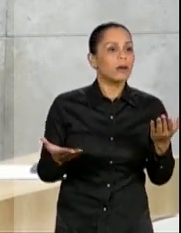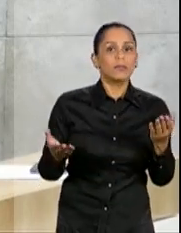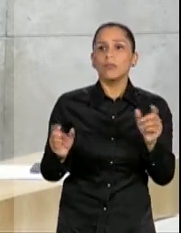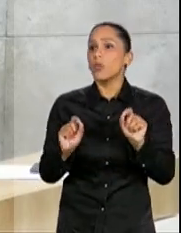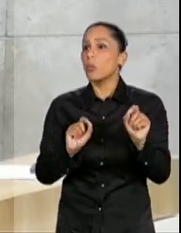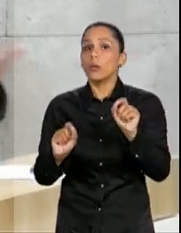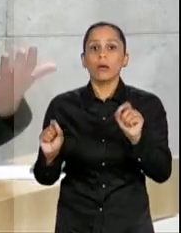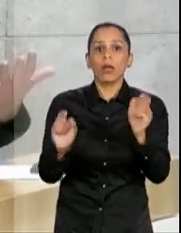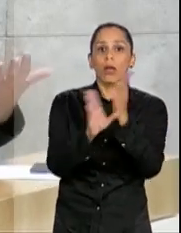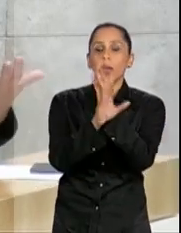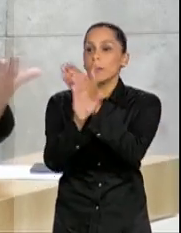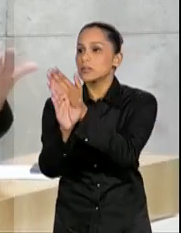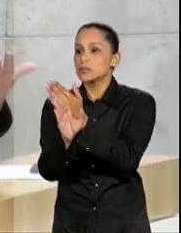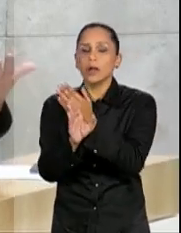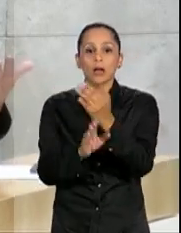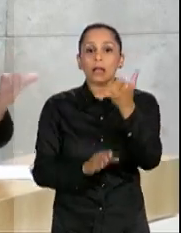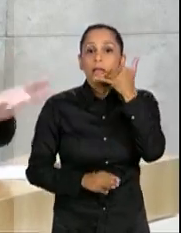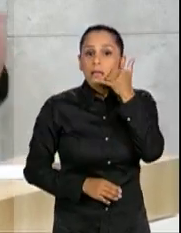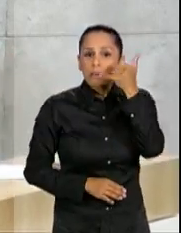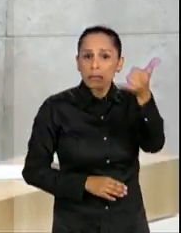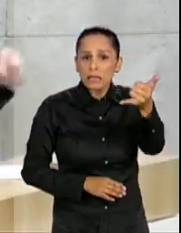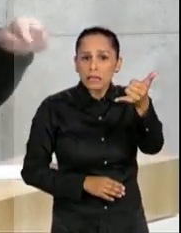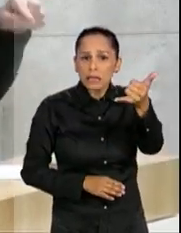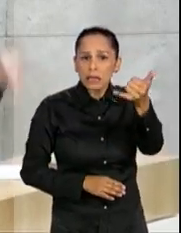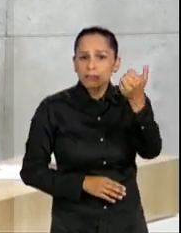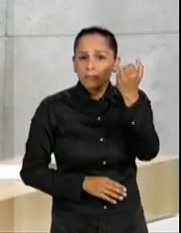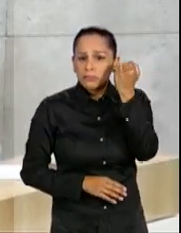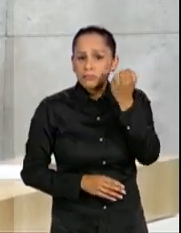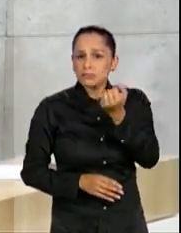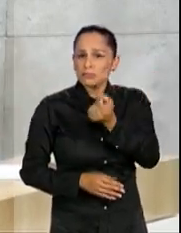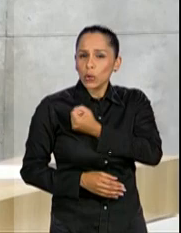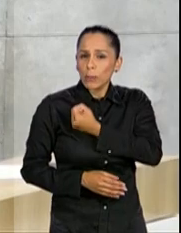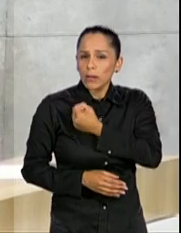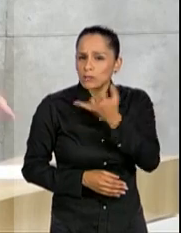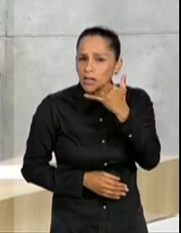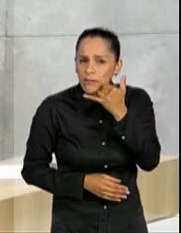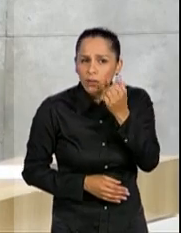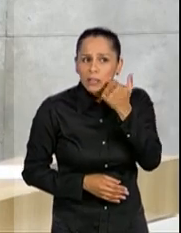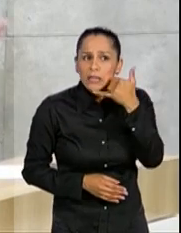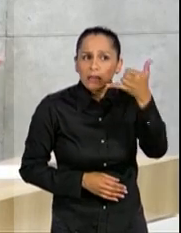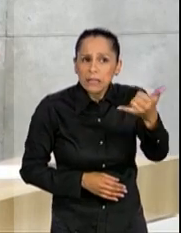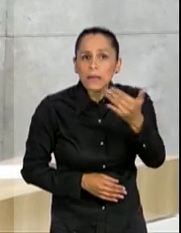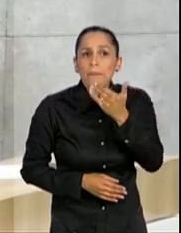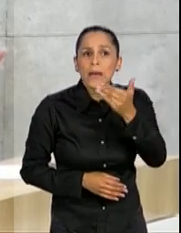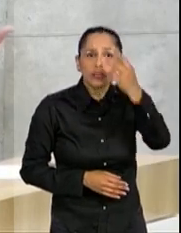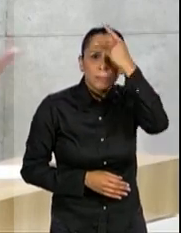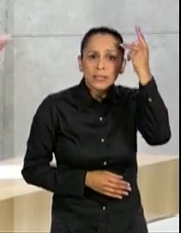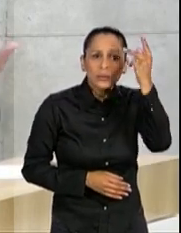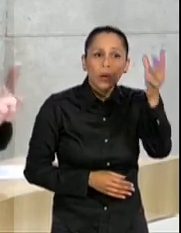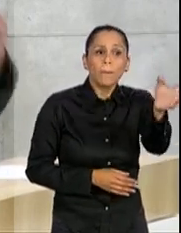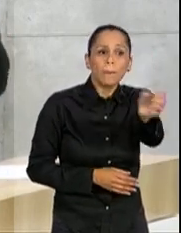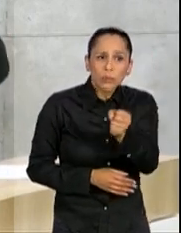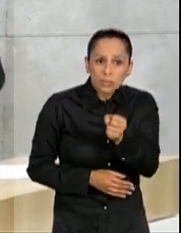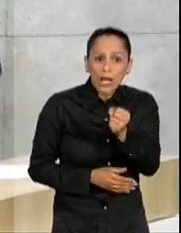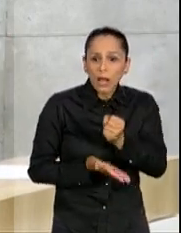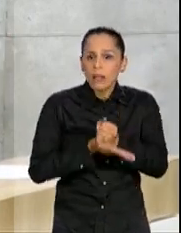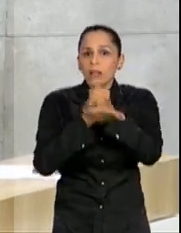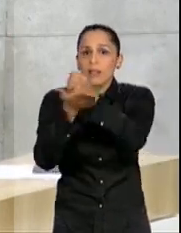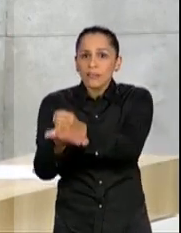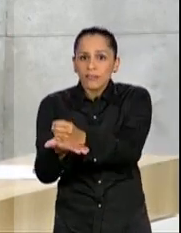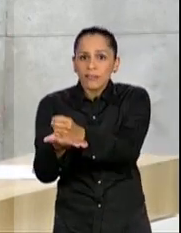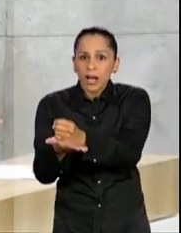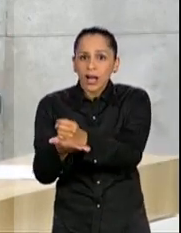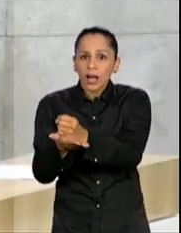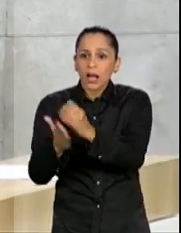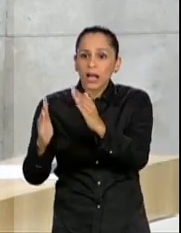vir aqui te buscar e te levar para o albergue. Então, o texto da lei, do projeto de lei encaminhado para casa, já fala da